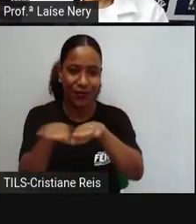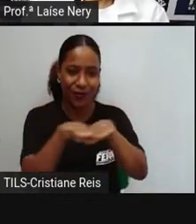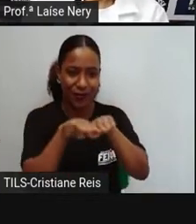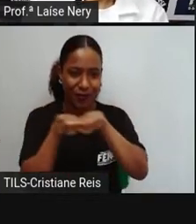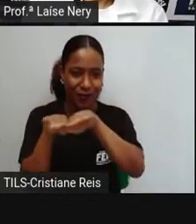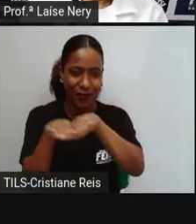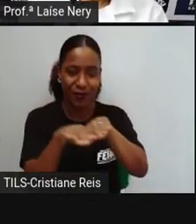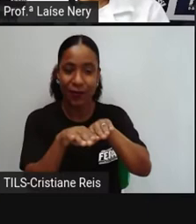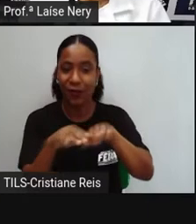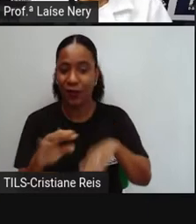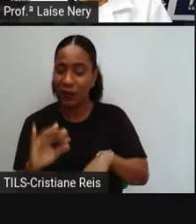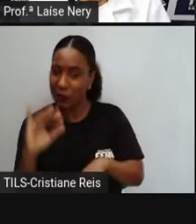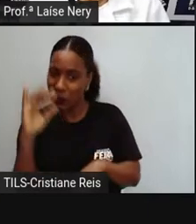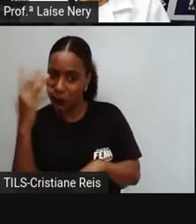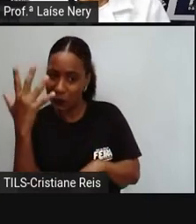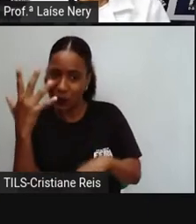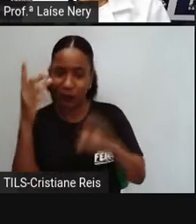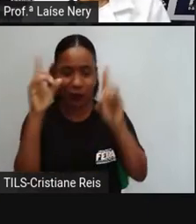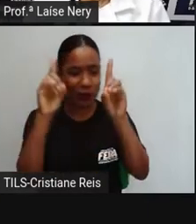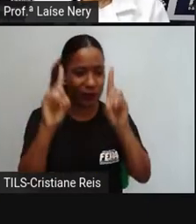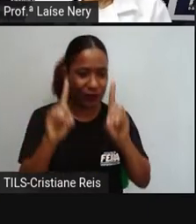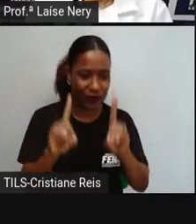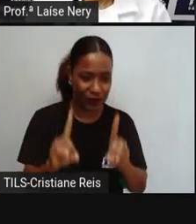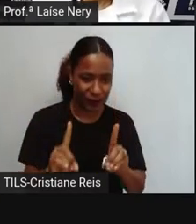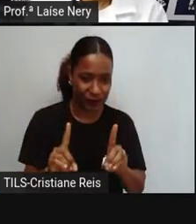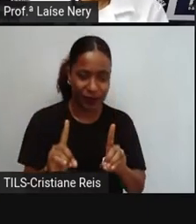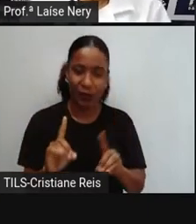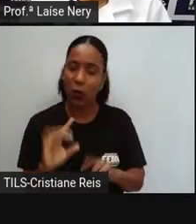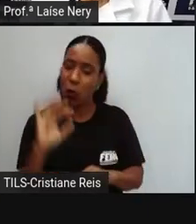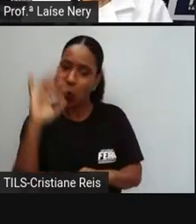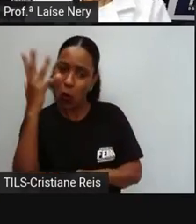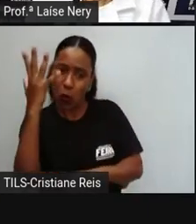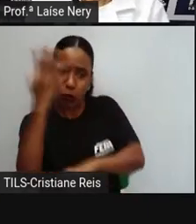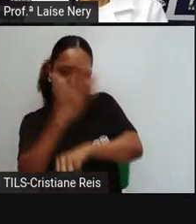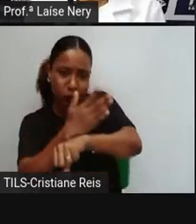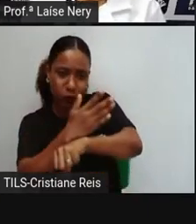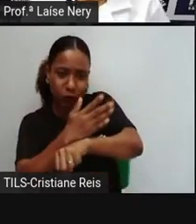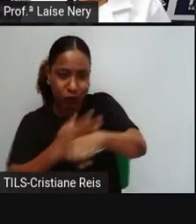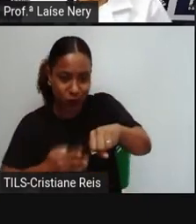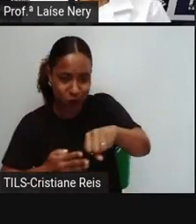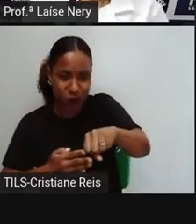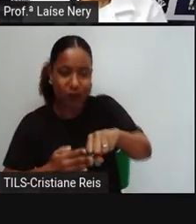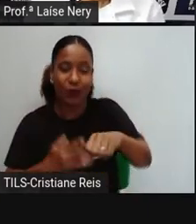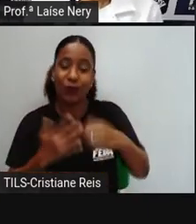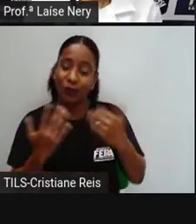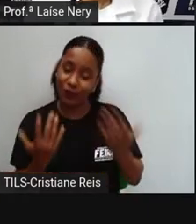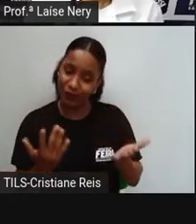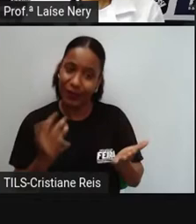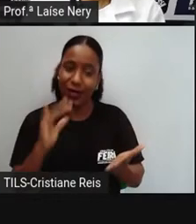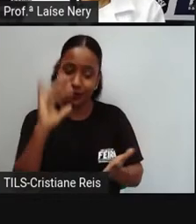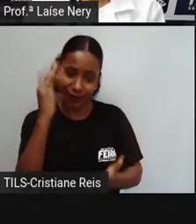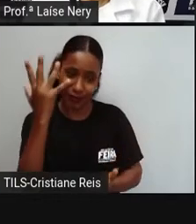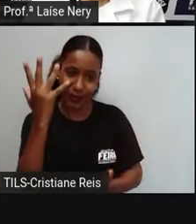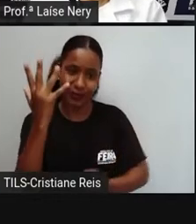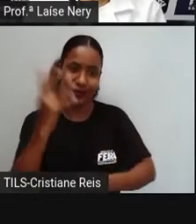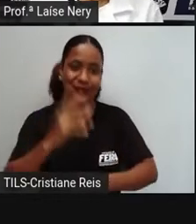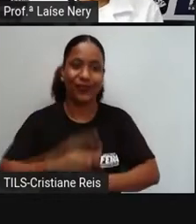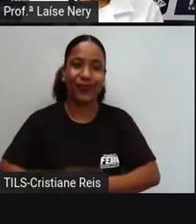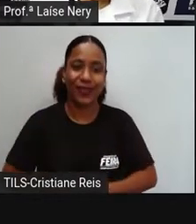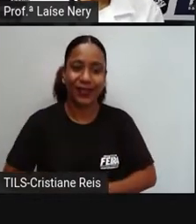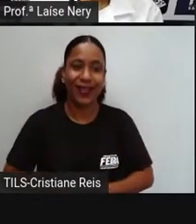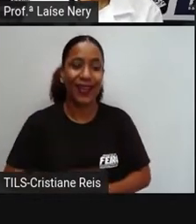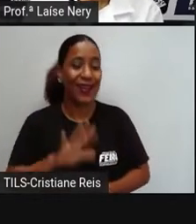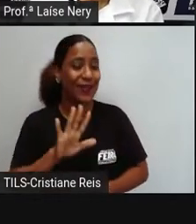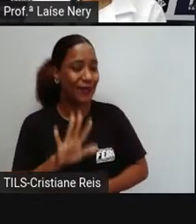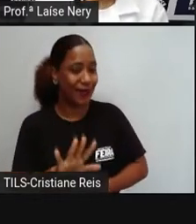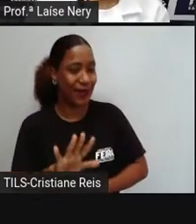deficiência, ou que tenha sofrido algum acidente, que aí não tem alguma dessas partes. Mas, no geral,